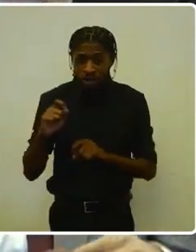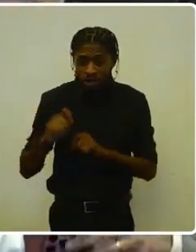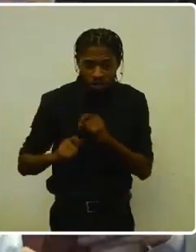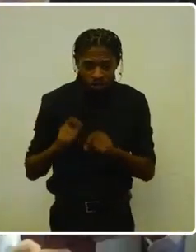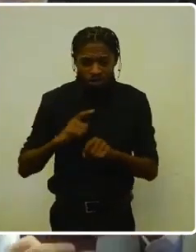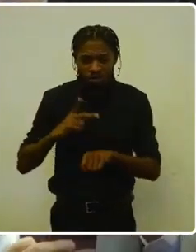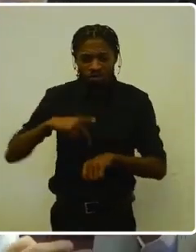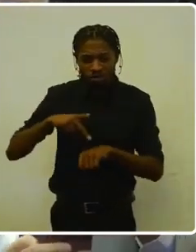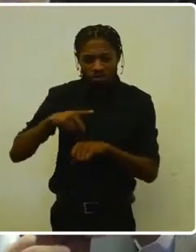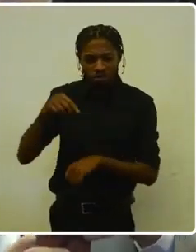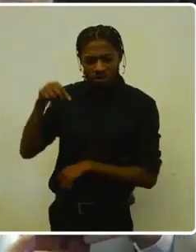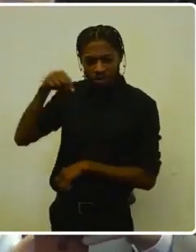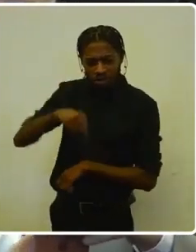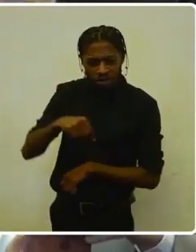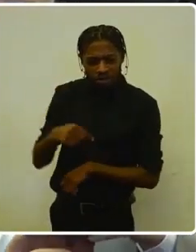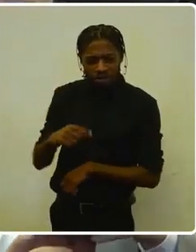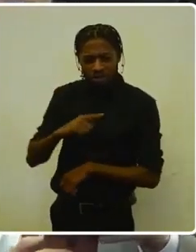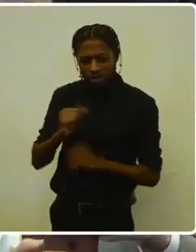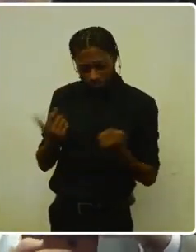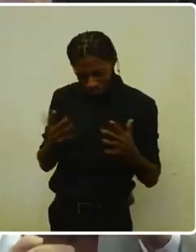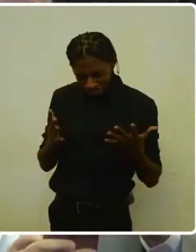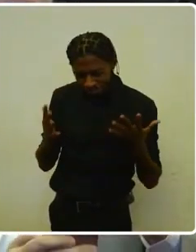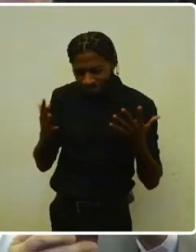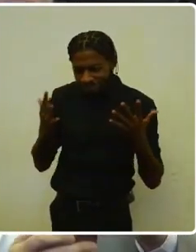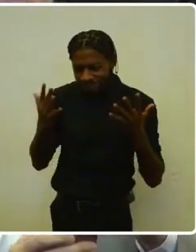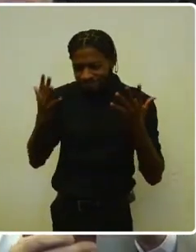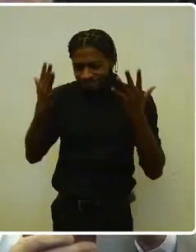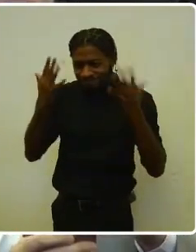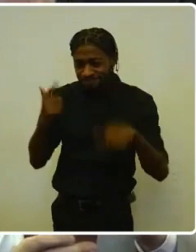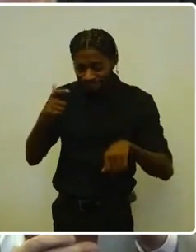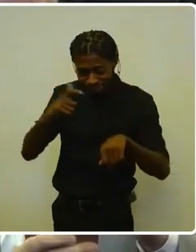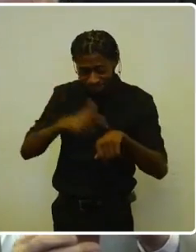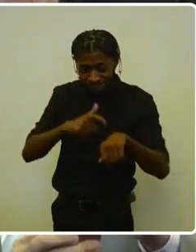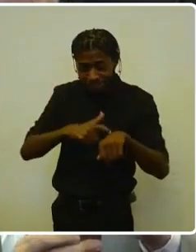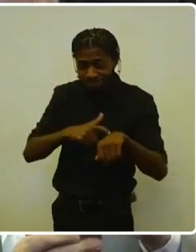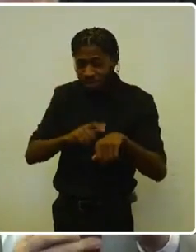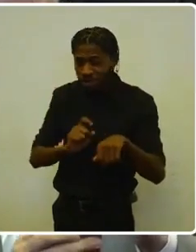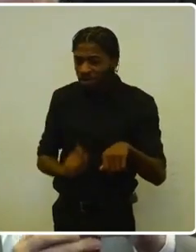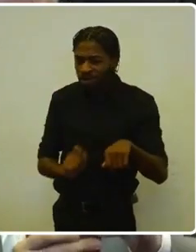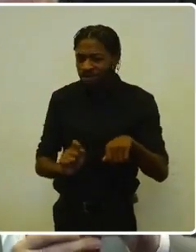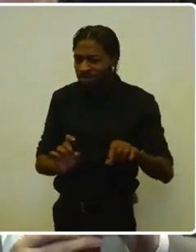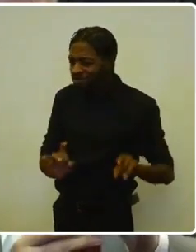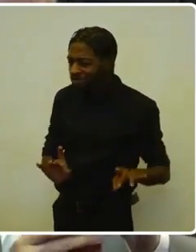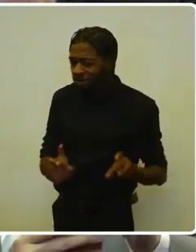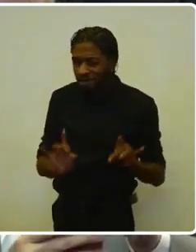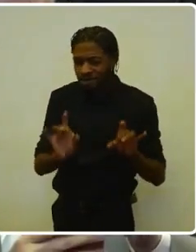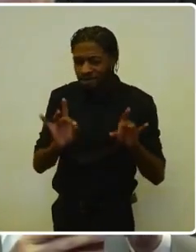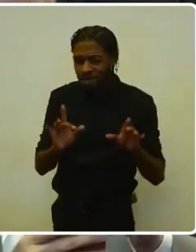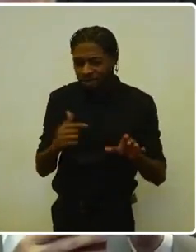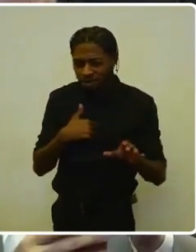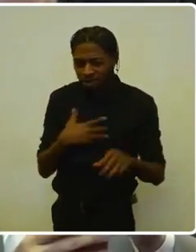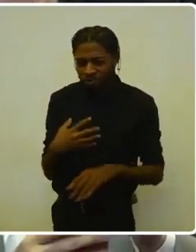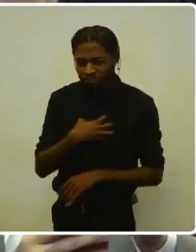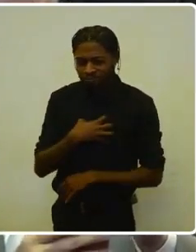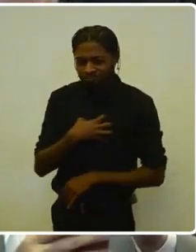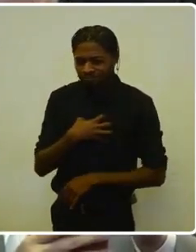prestamos as nossas homenagens neste momento em que o destino nos cobra